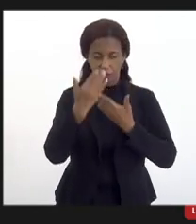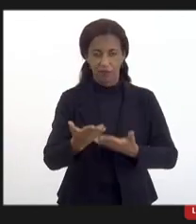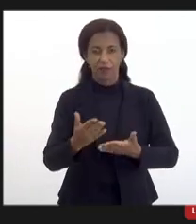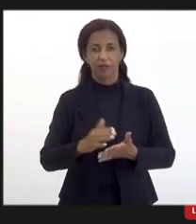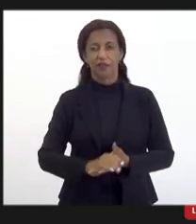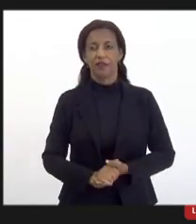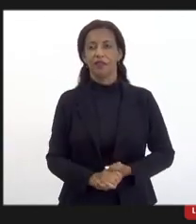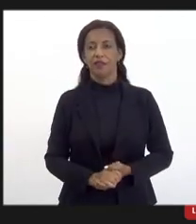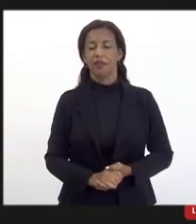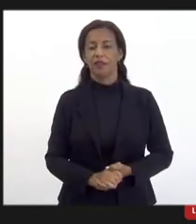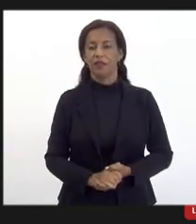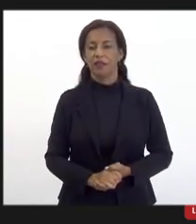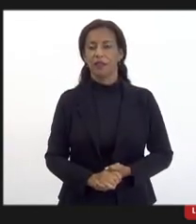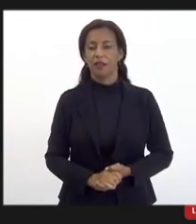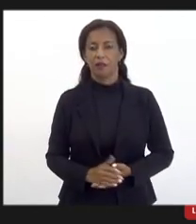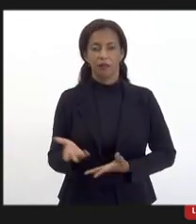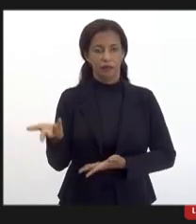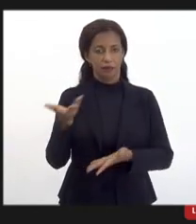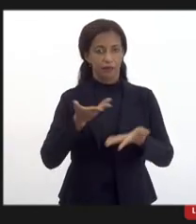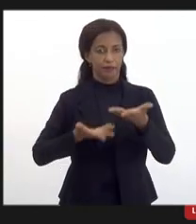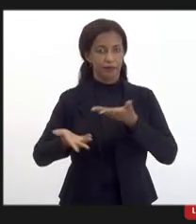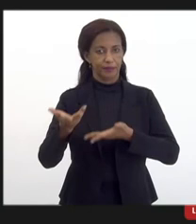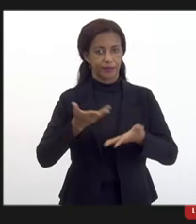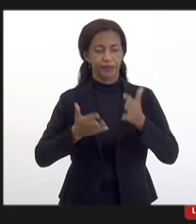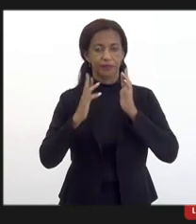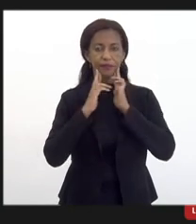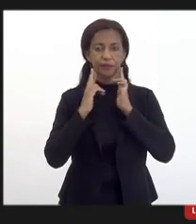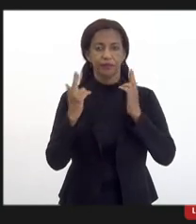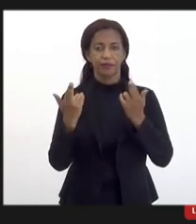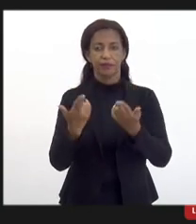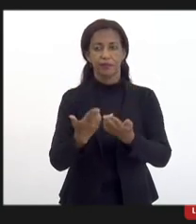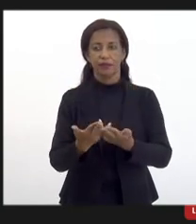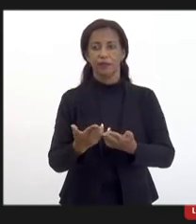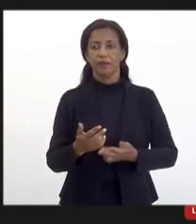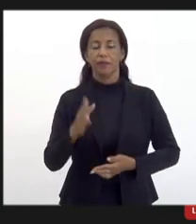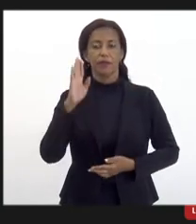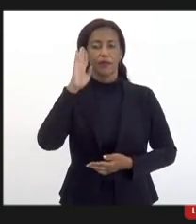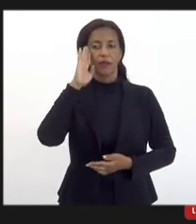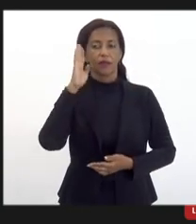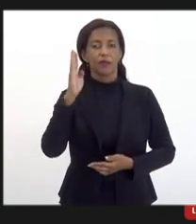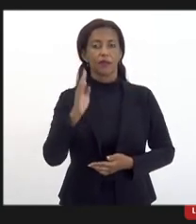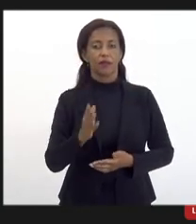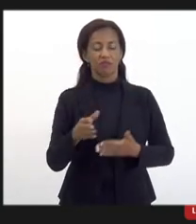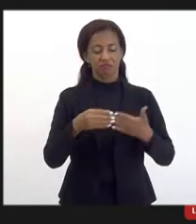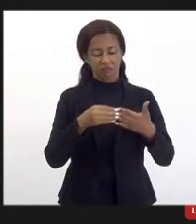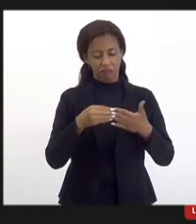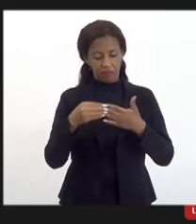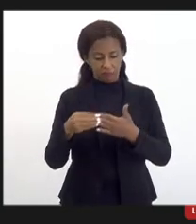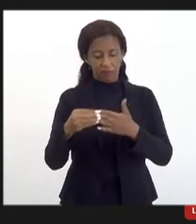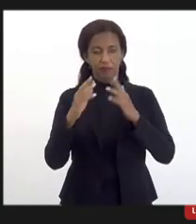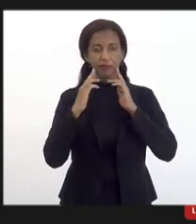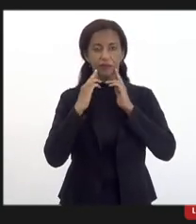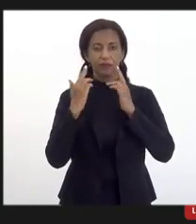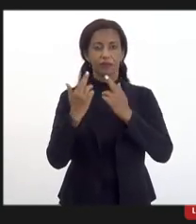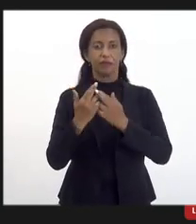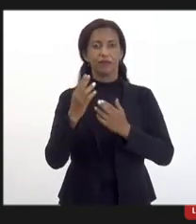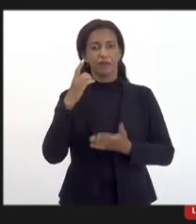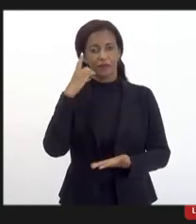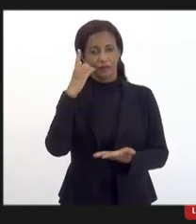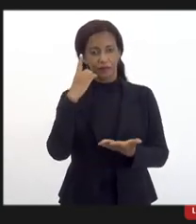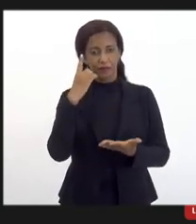pela participação nessa reunião e principalmente pela sua condução da reunião deputada